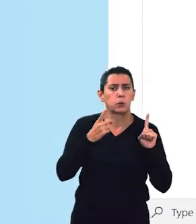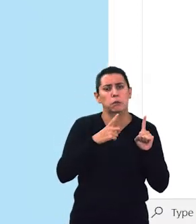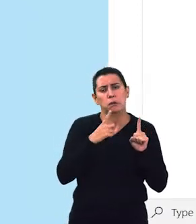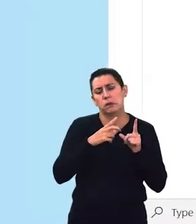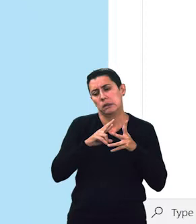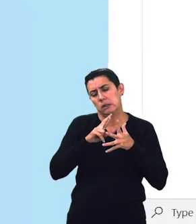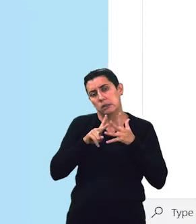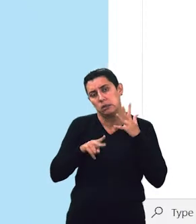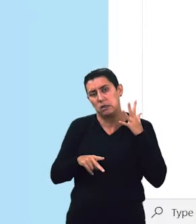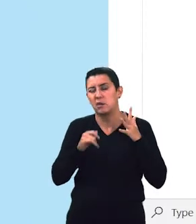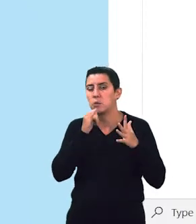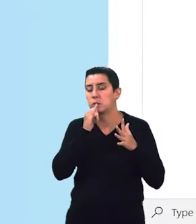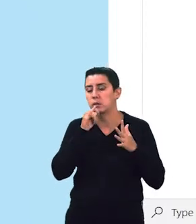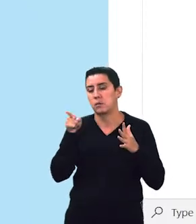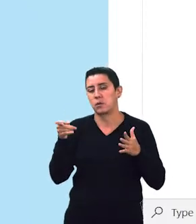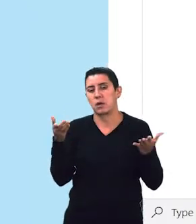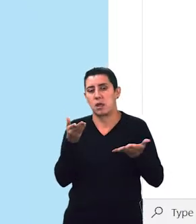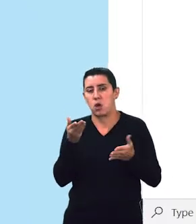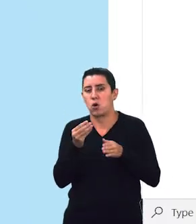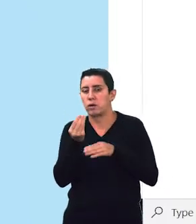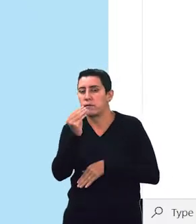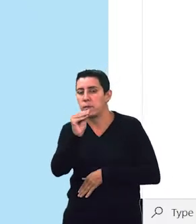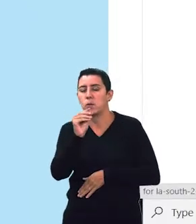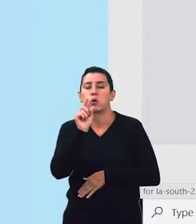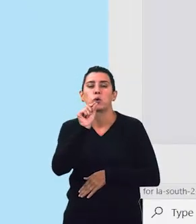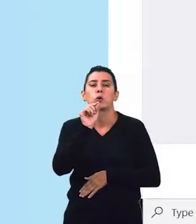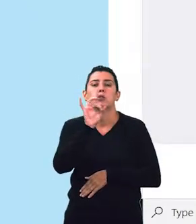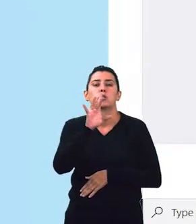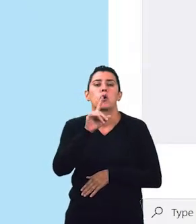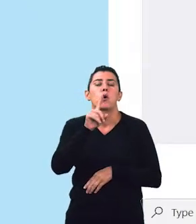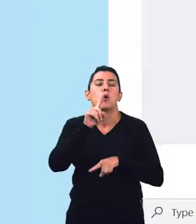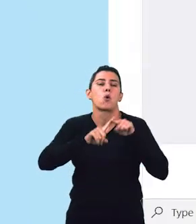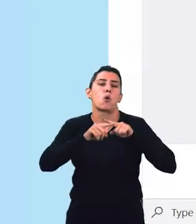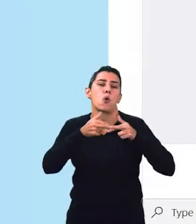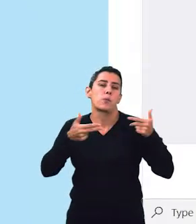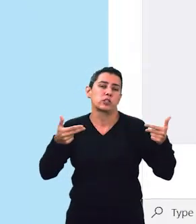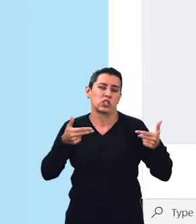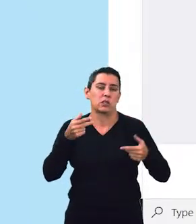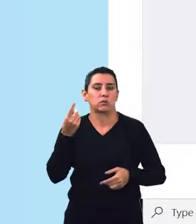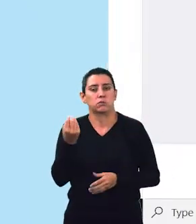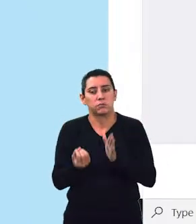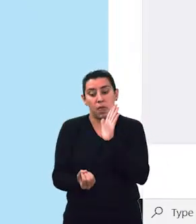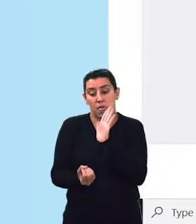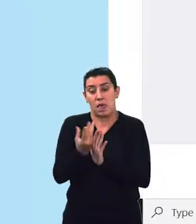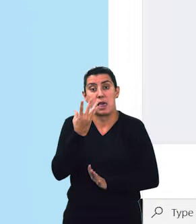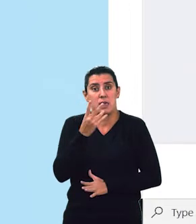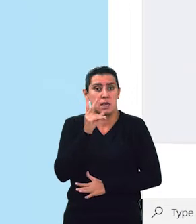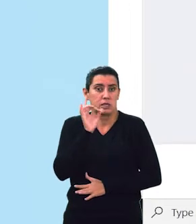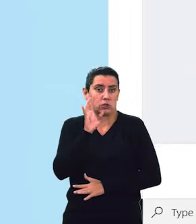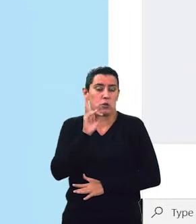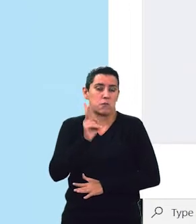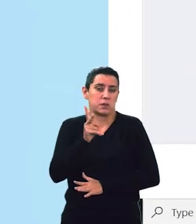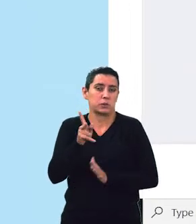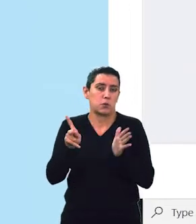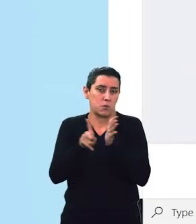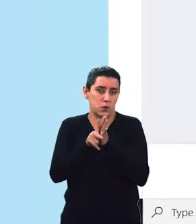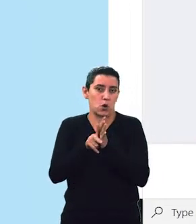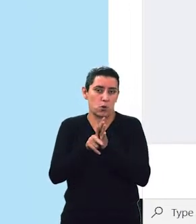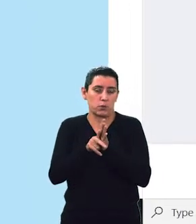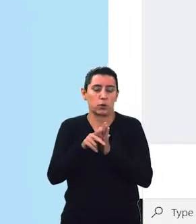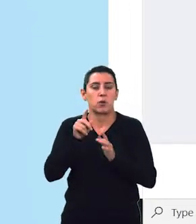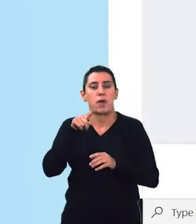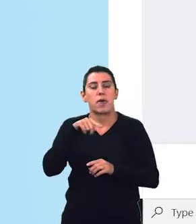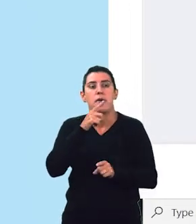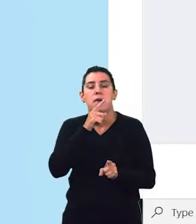detecção de objetos. No caso, eu vou criar um projeto aqui, o qual eu vou chamar de detector